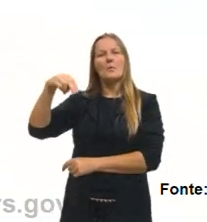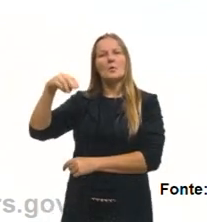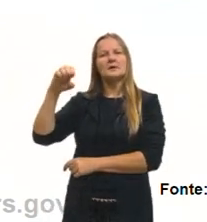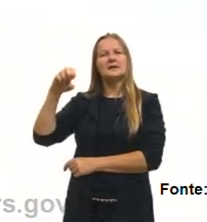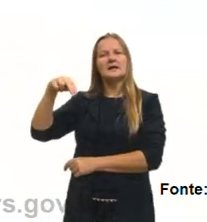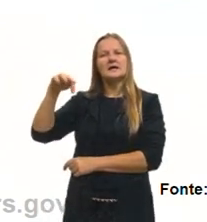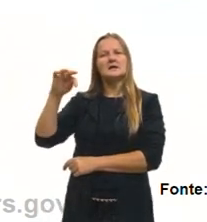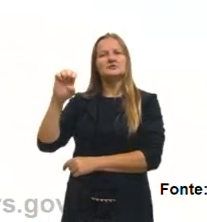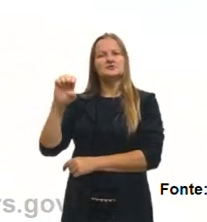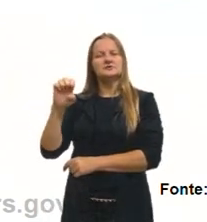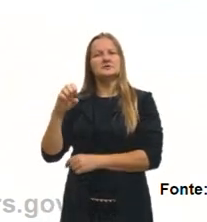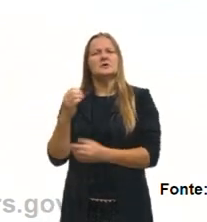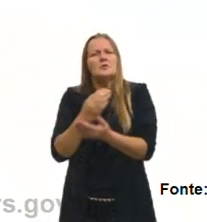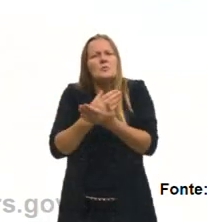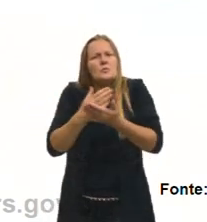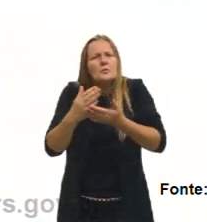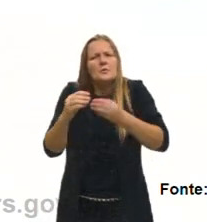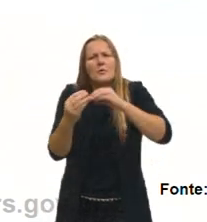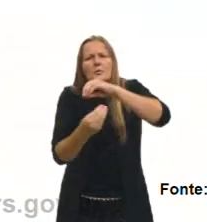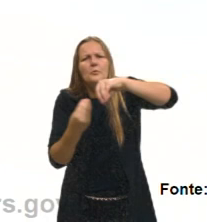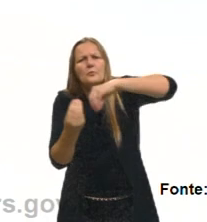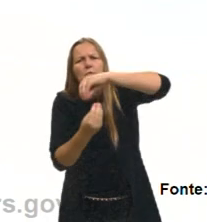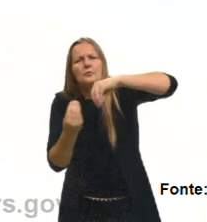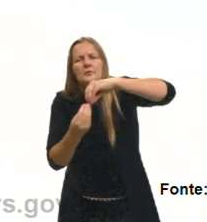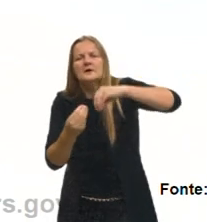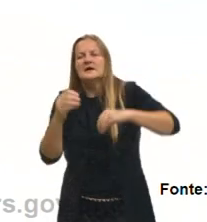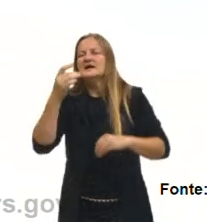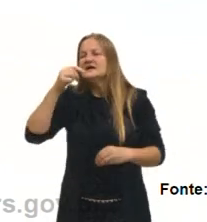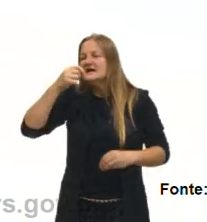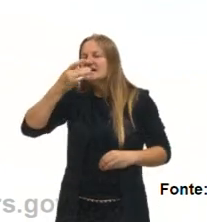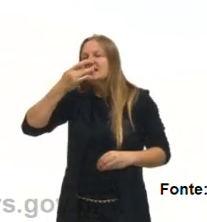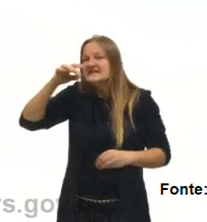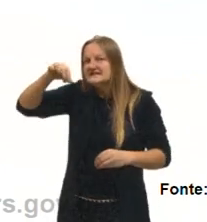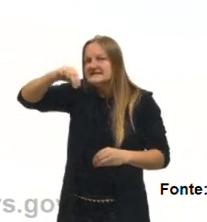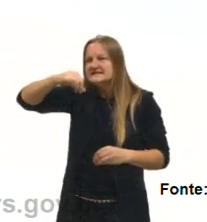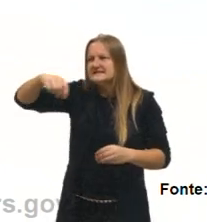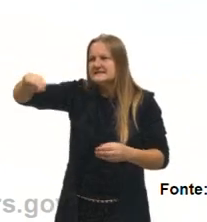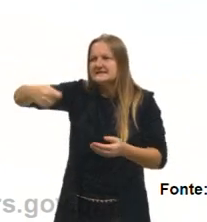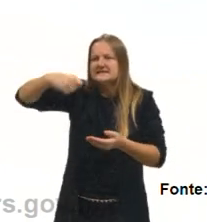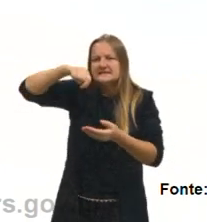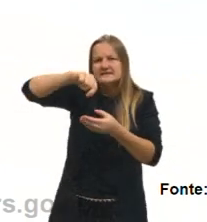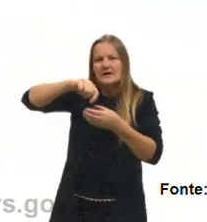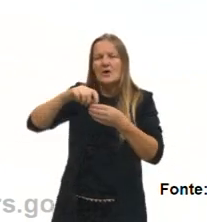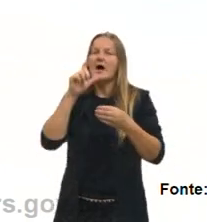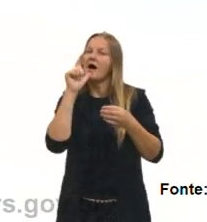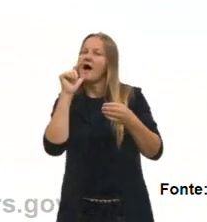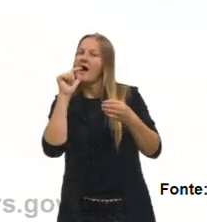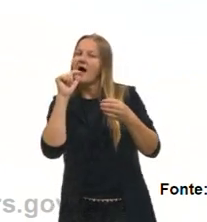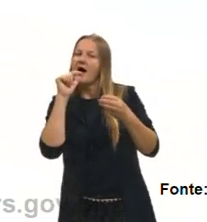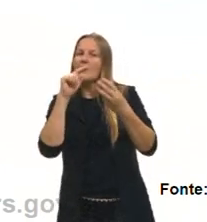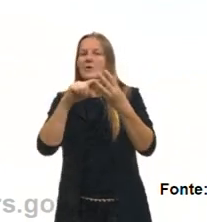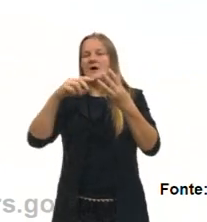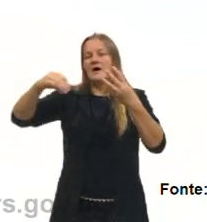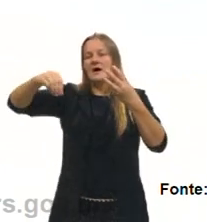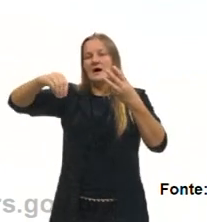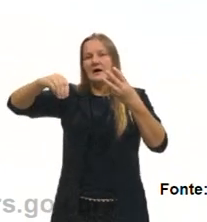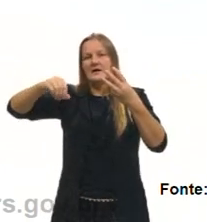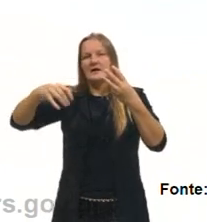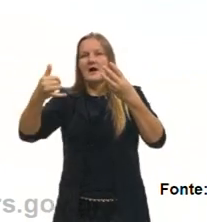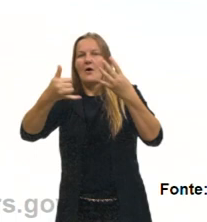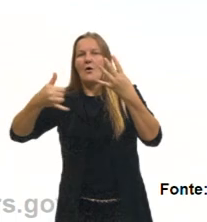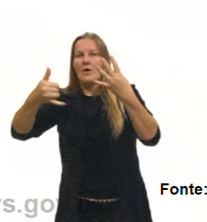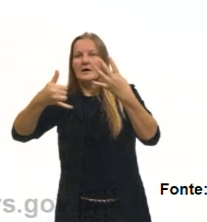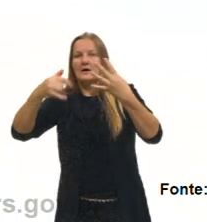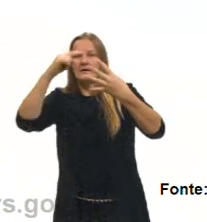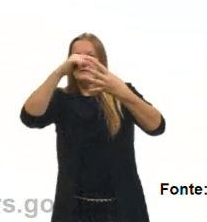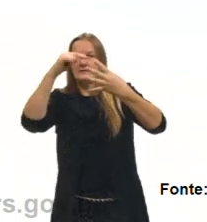inicial da aula, nós utilizamos o sal de cozinha, a água, a areia, o óleo.